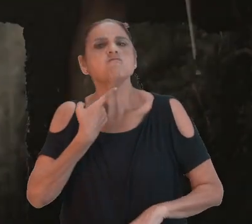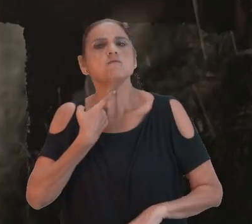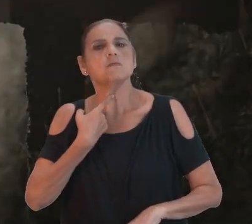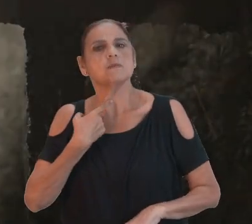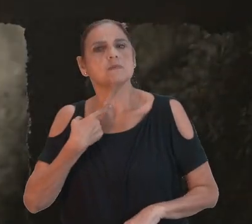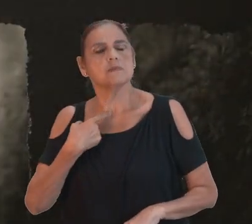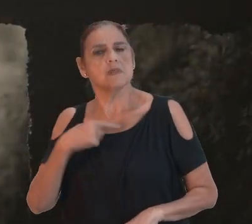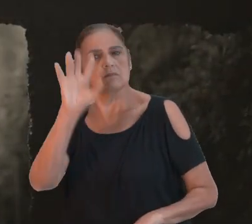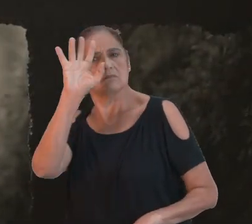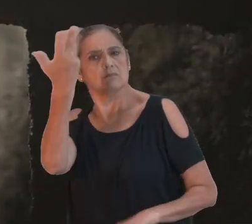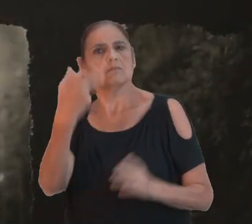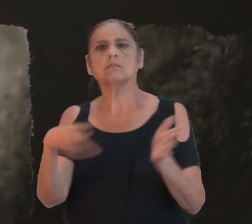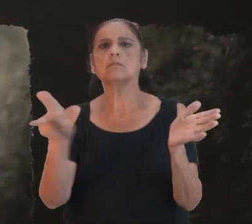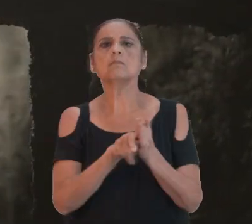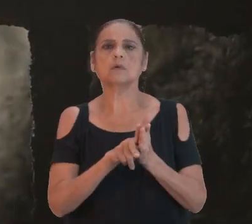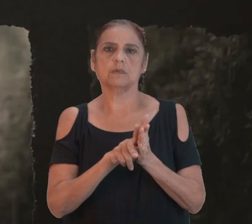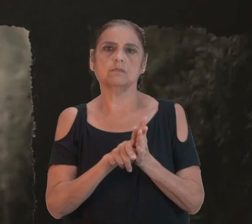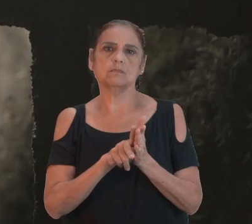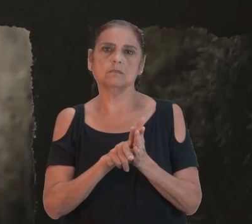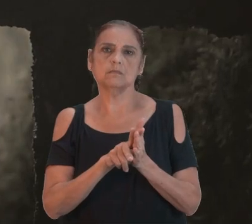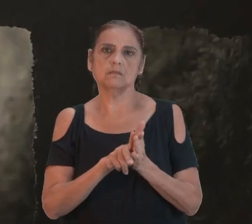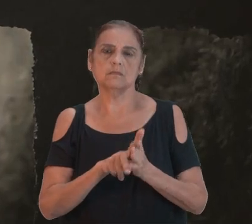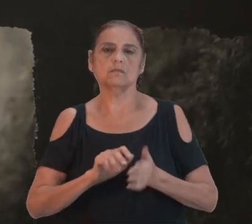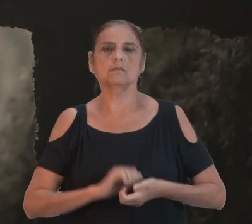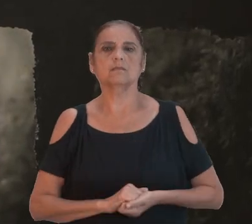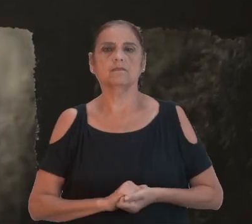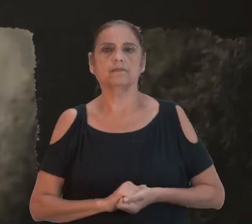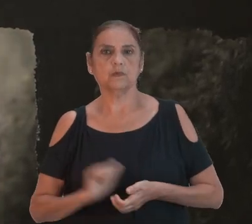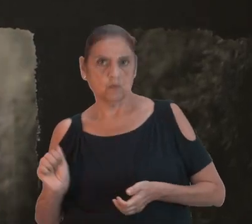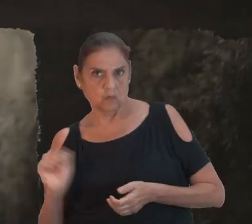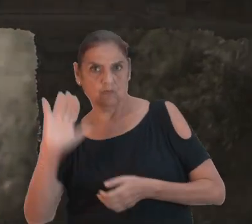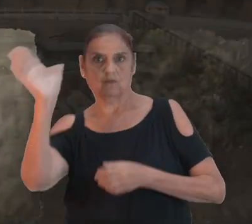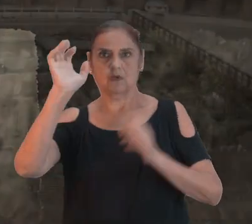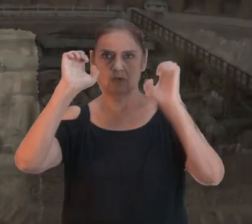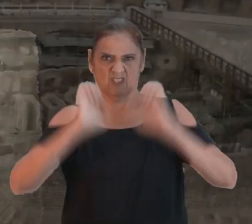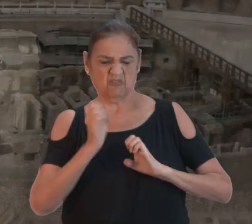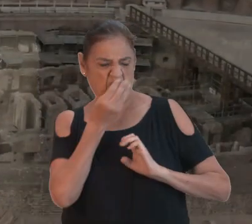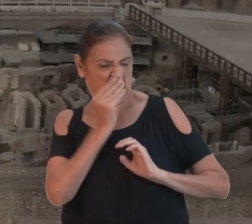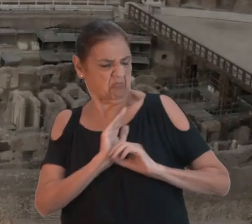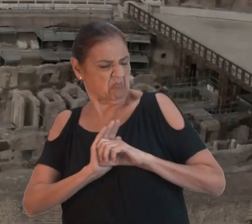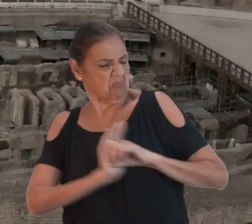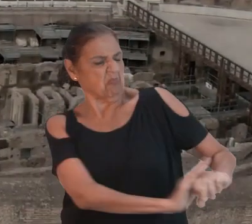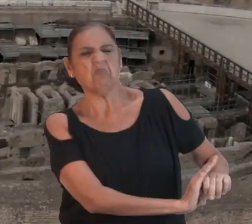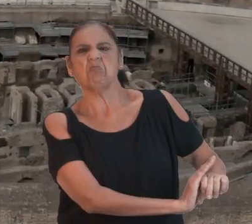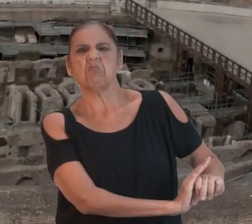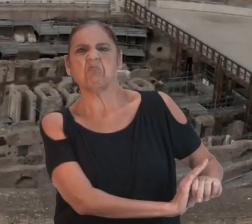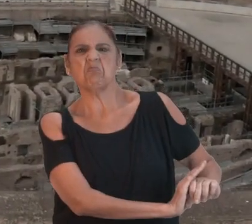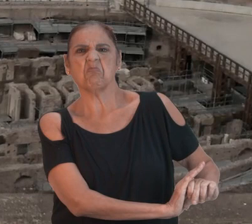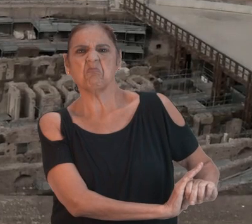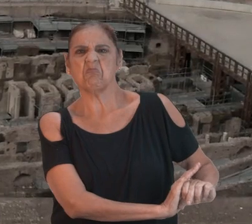arbitrariedades. Os valores éticos, desconsiderados,